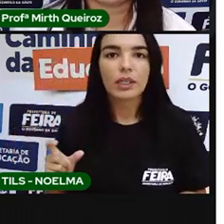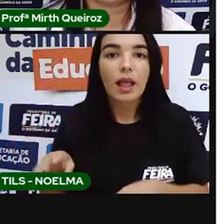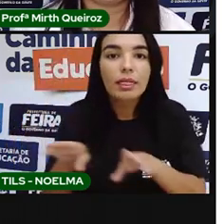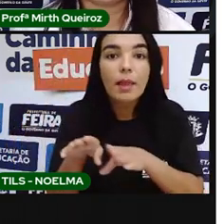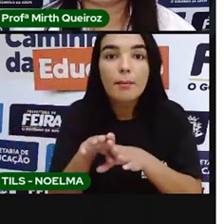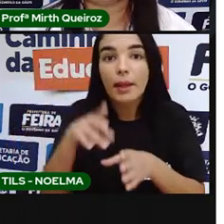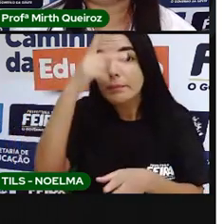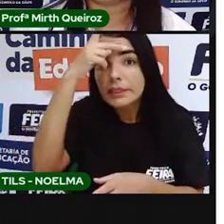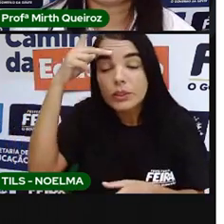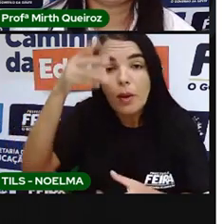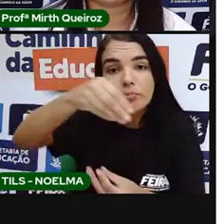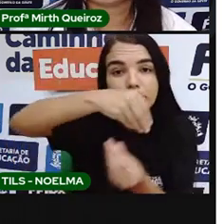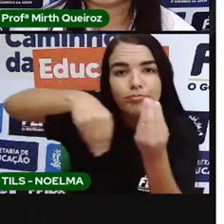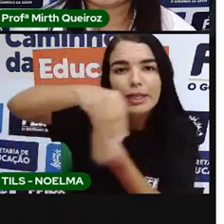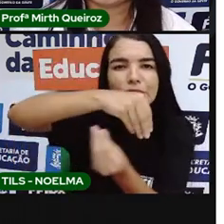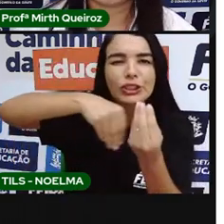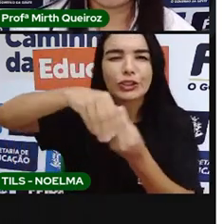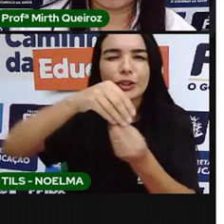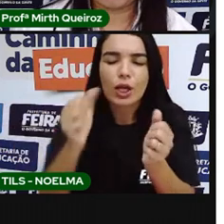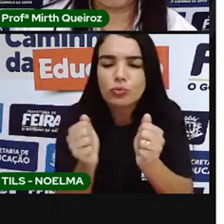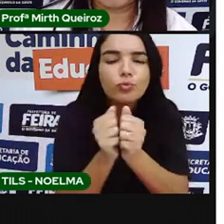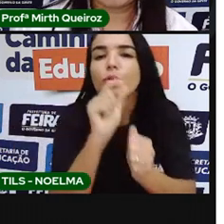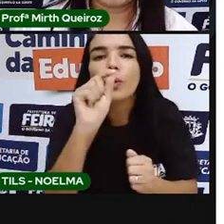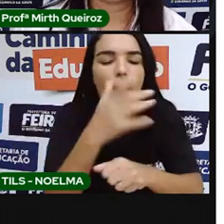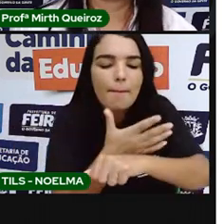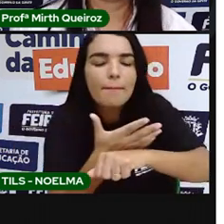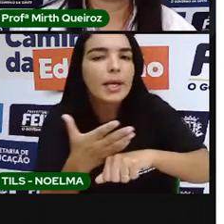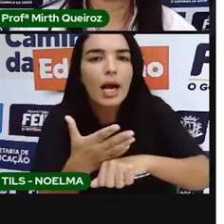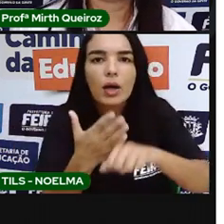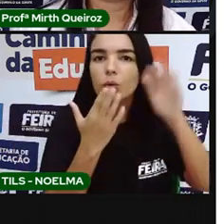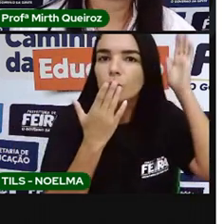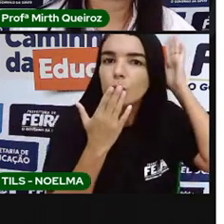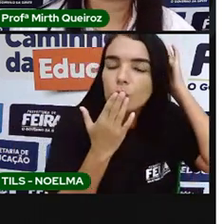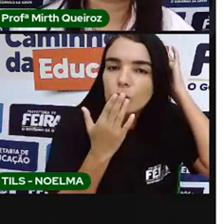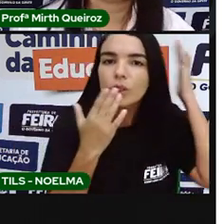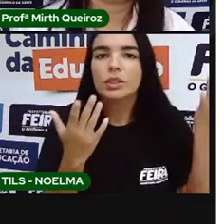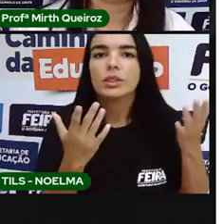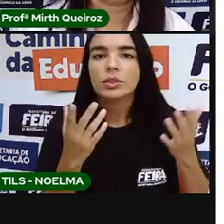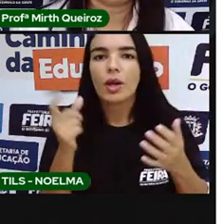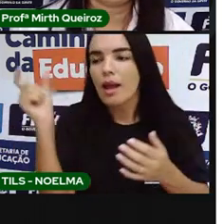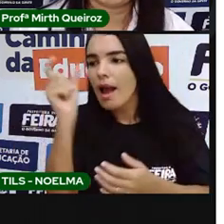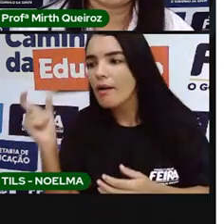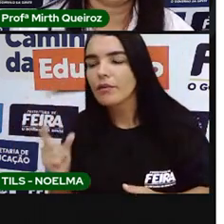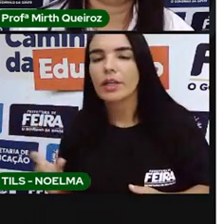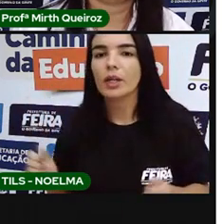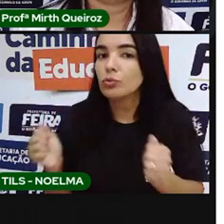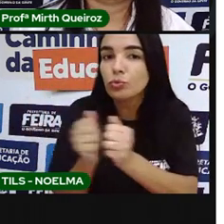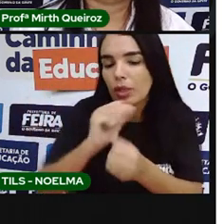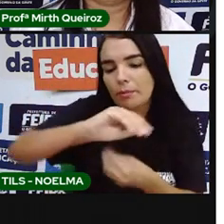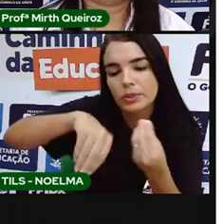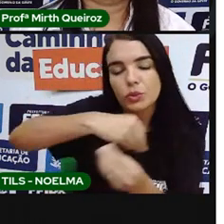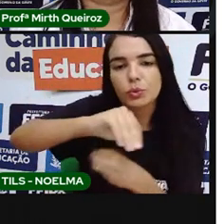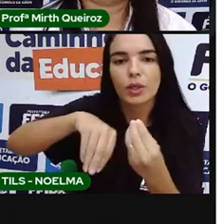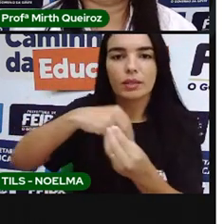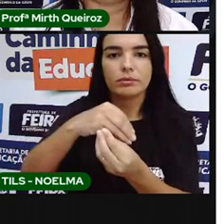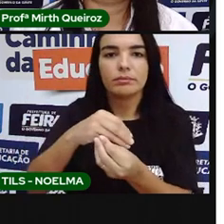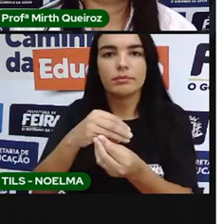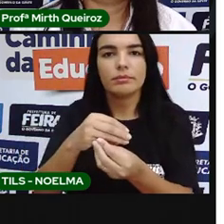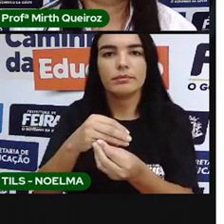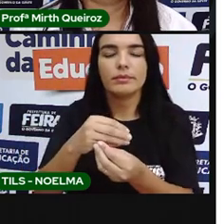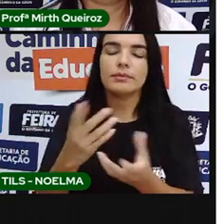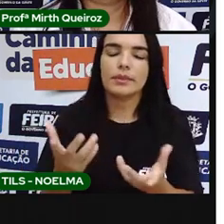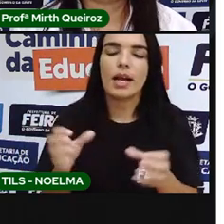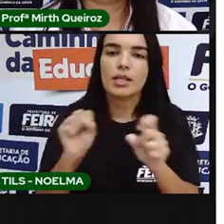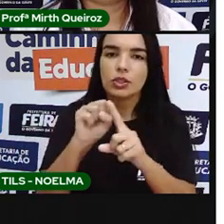a mistura aí de brancos, índios, negros. Essa era a sociedade colonial na época, né?